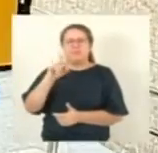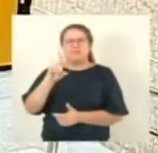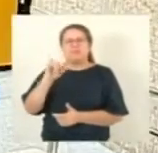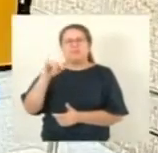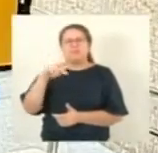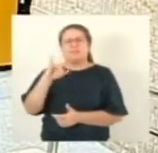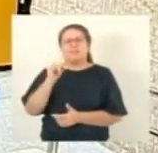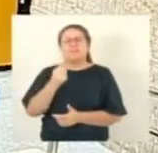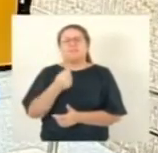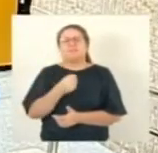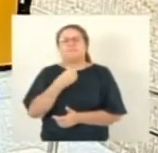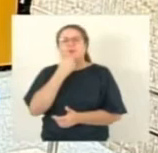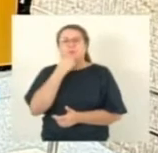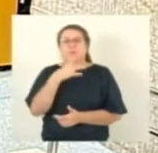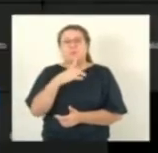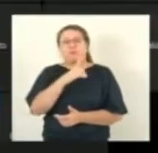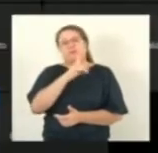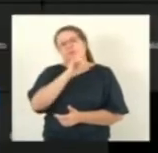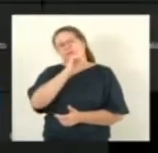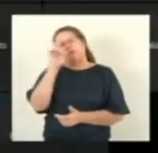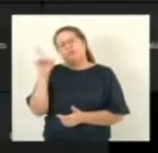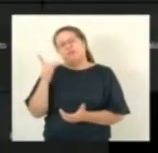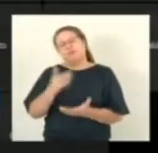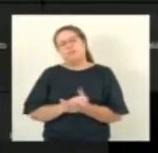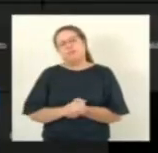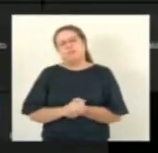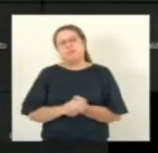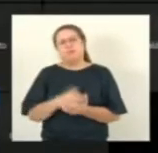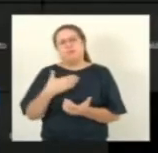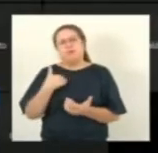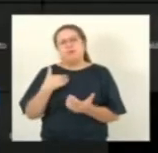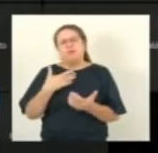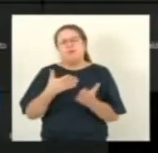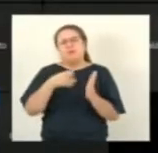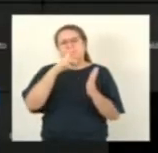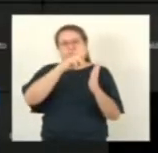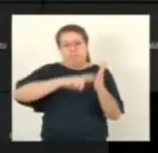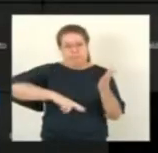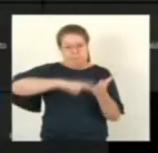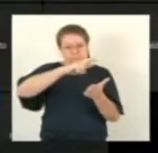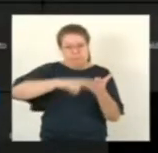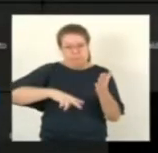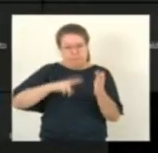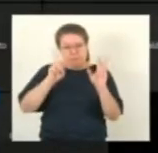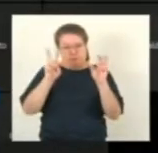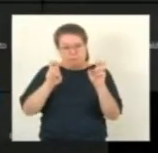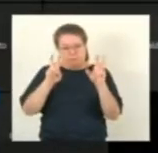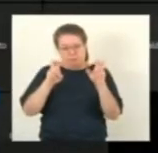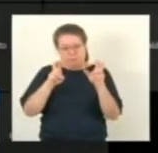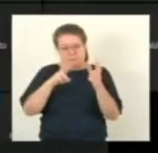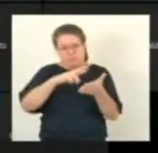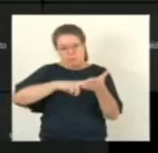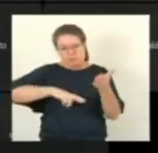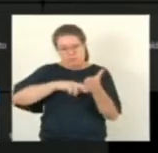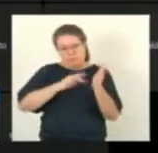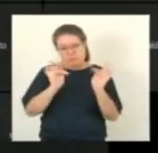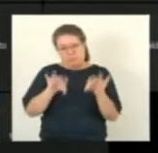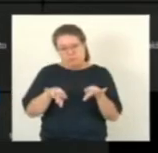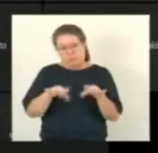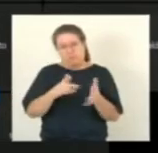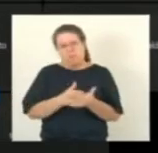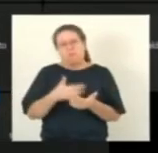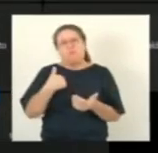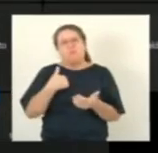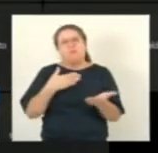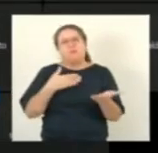vou avocar a matéria para relatar a redação final no caso dar